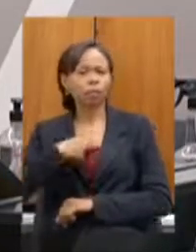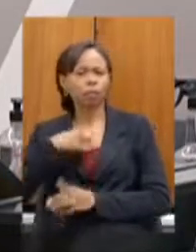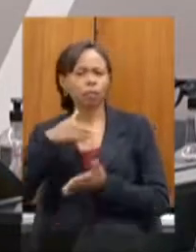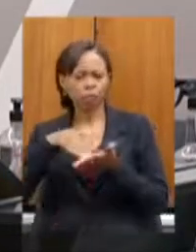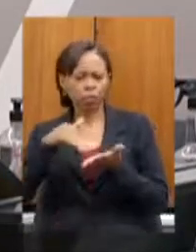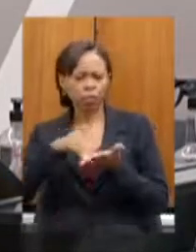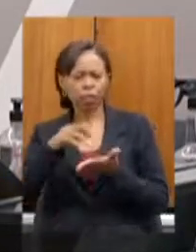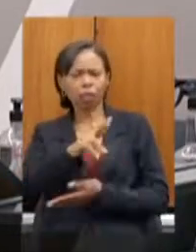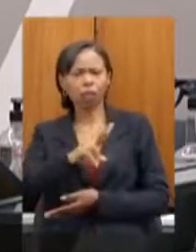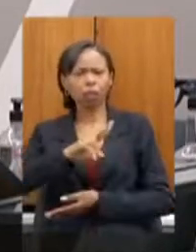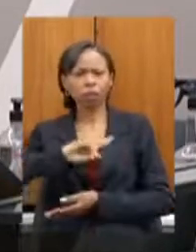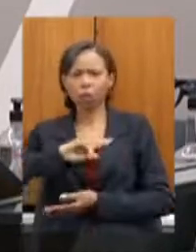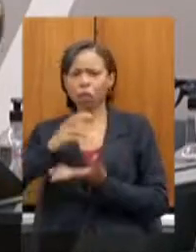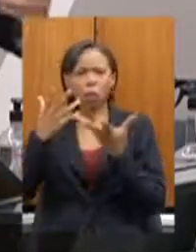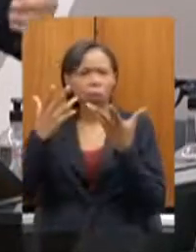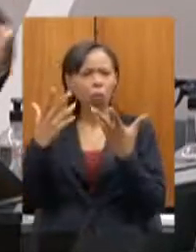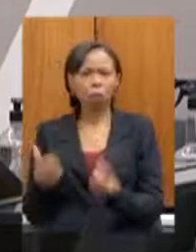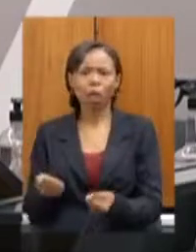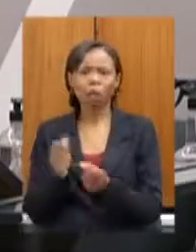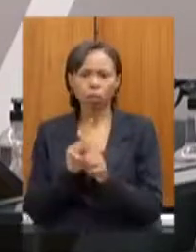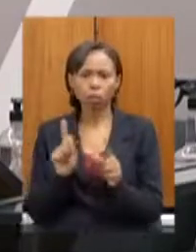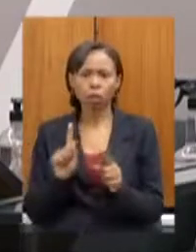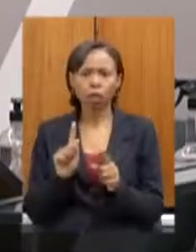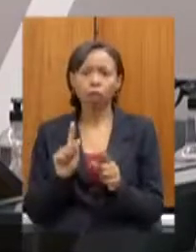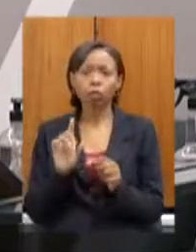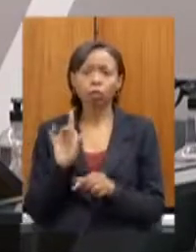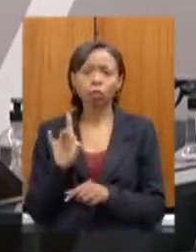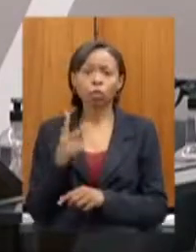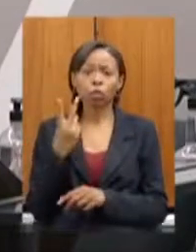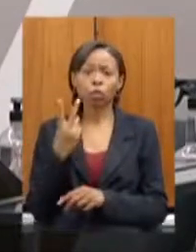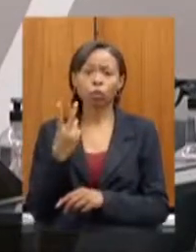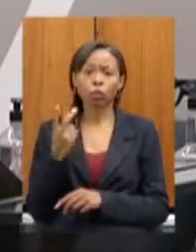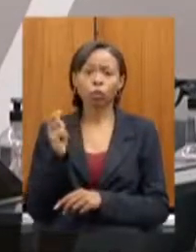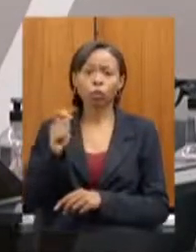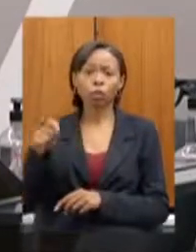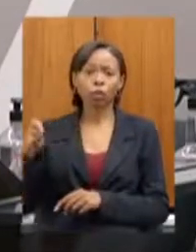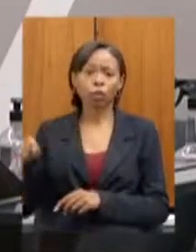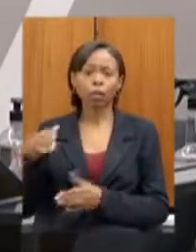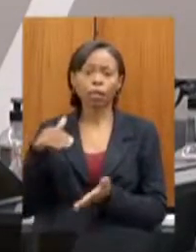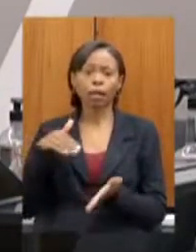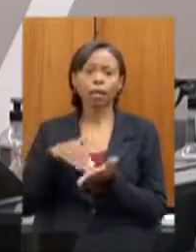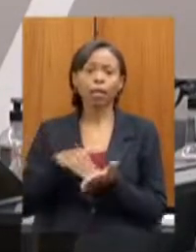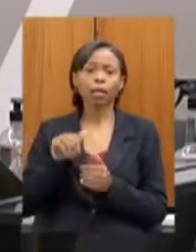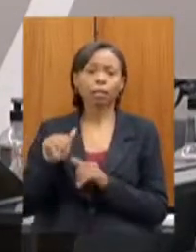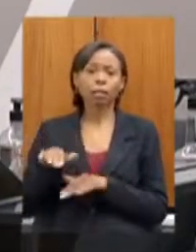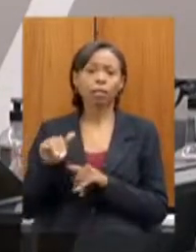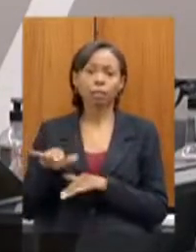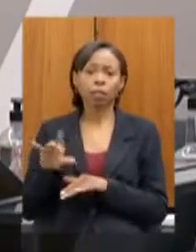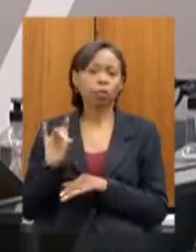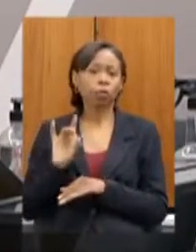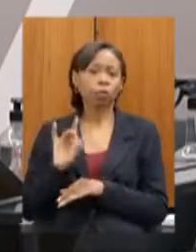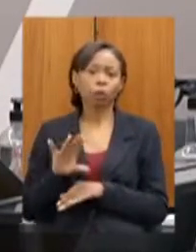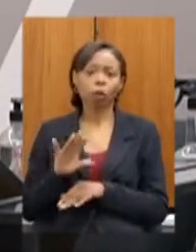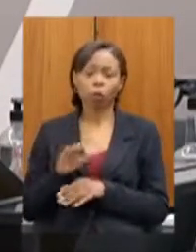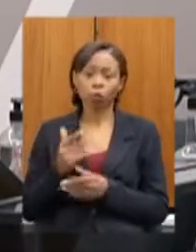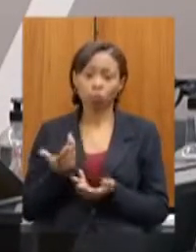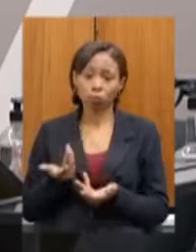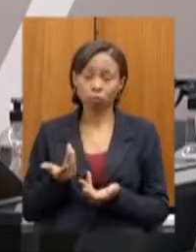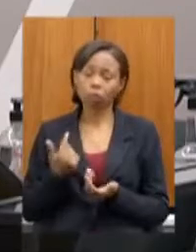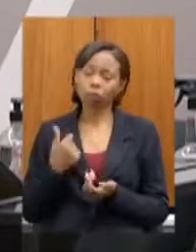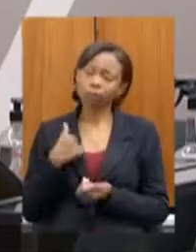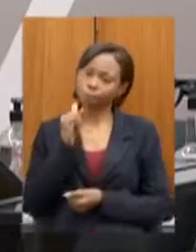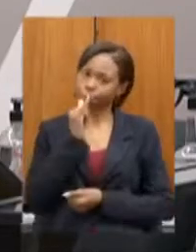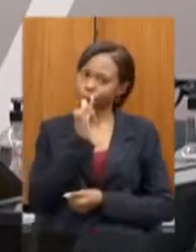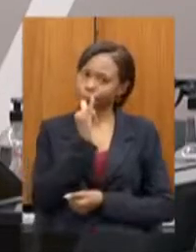que isso não foi aceito e que deram mais dois meses que seria até o mês de setembro então eu trago a apreciação de vossa